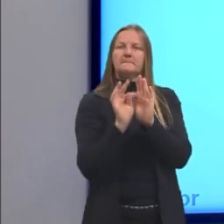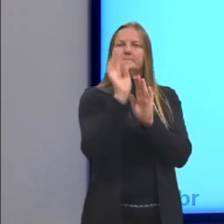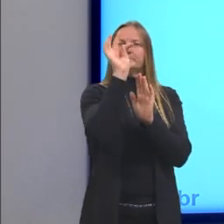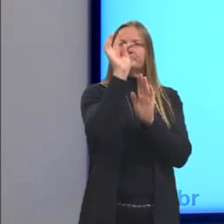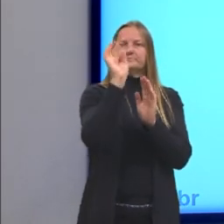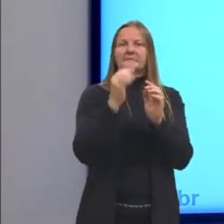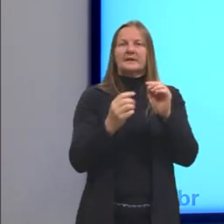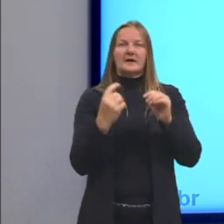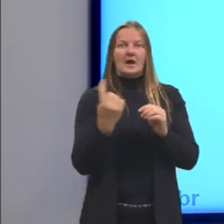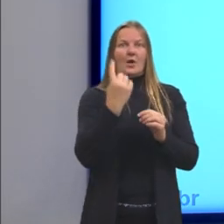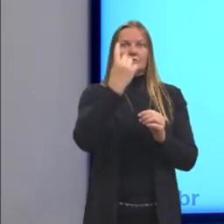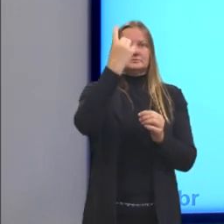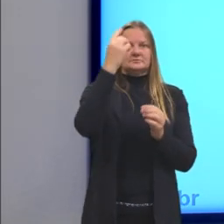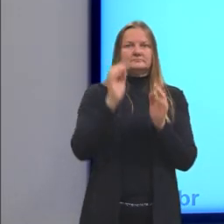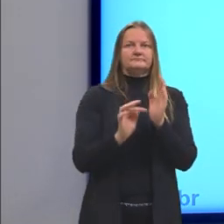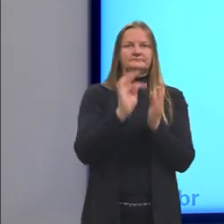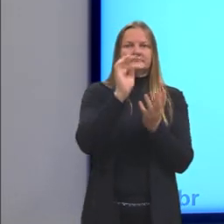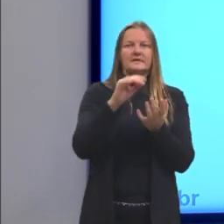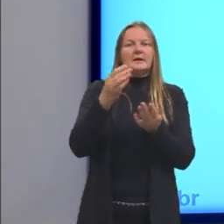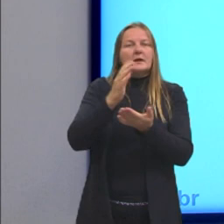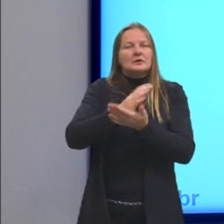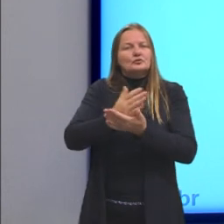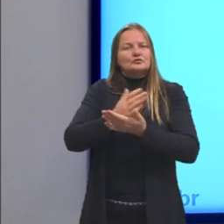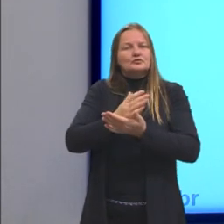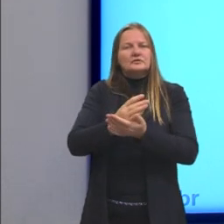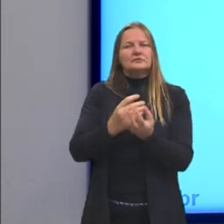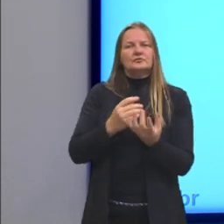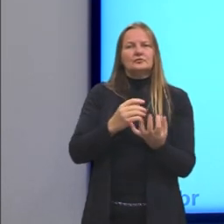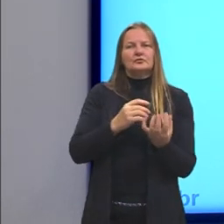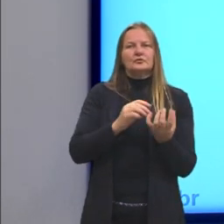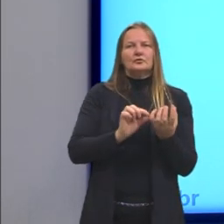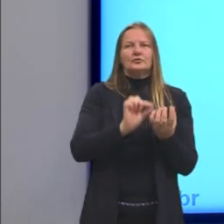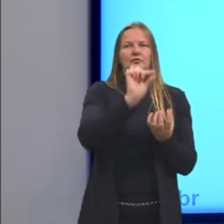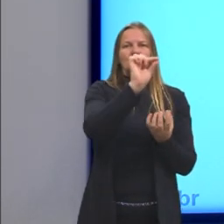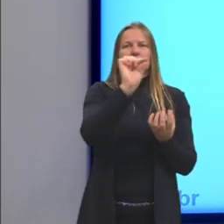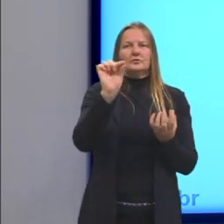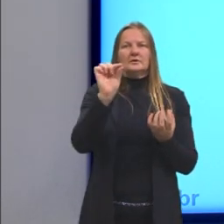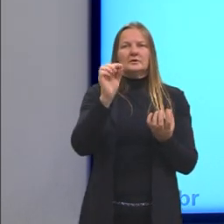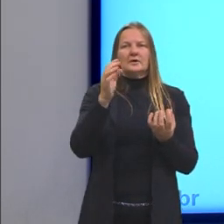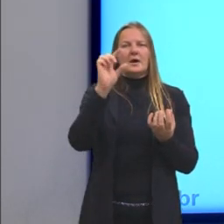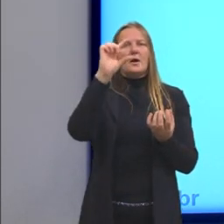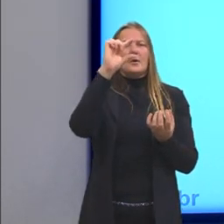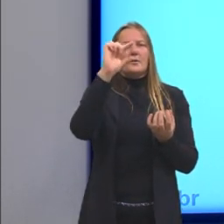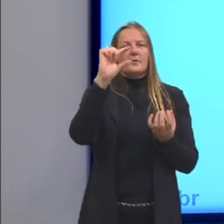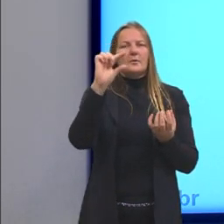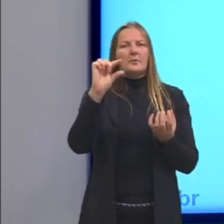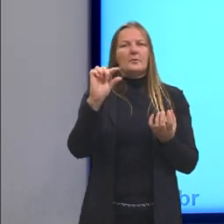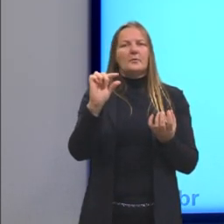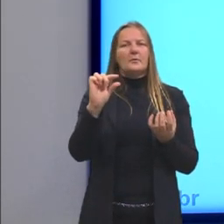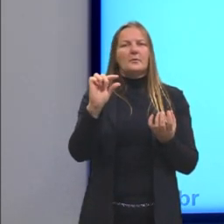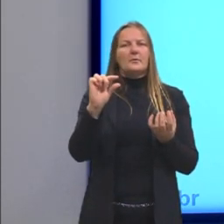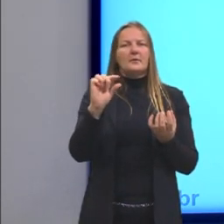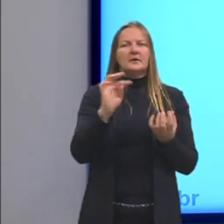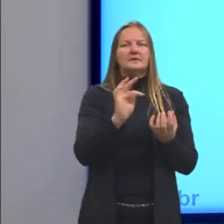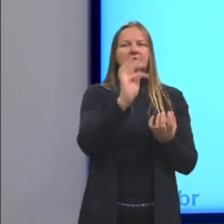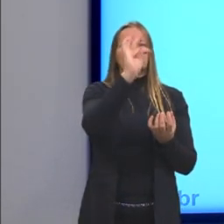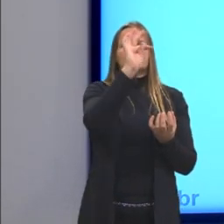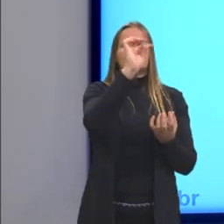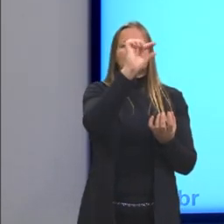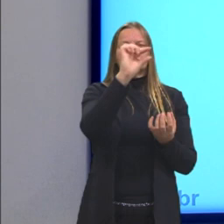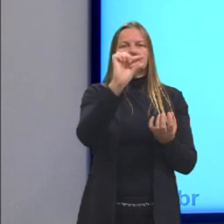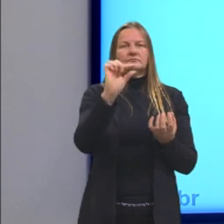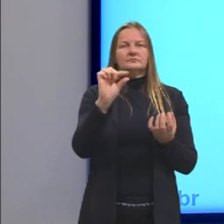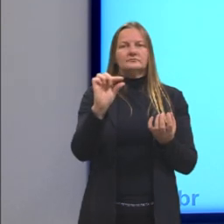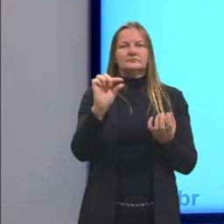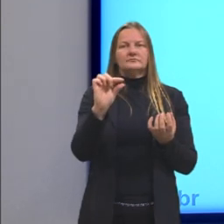Quando a gente vem aqui mais para o centro, a gente vê que a temperatura baixou um pouquinho. Ela já não está tão mais alta. E